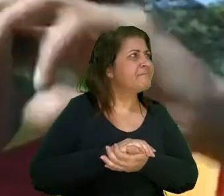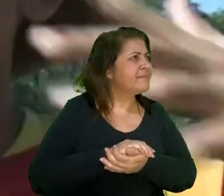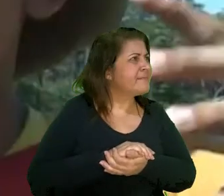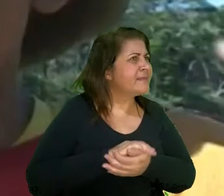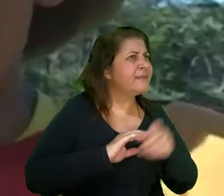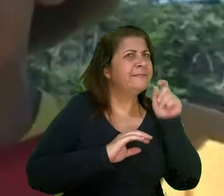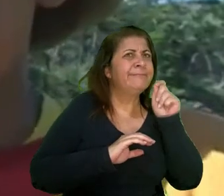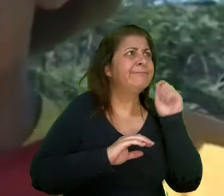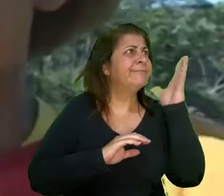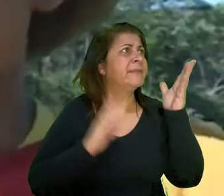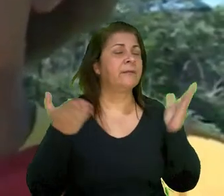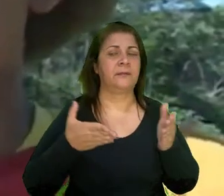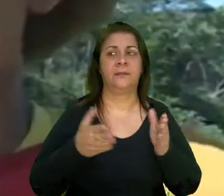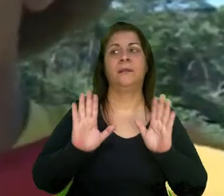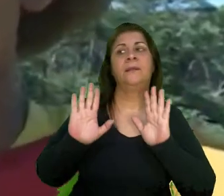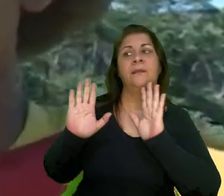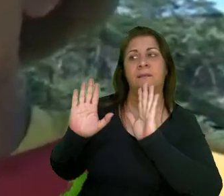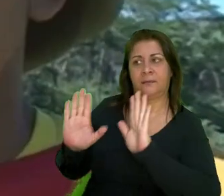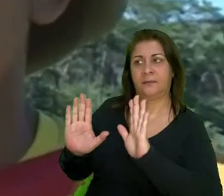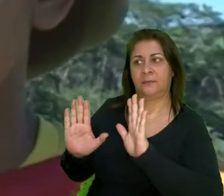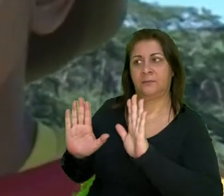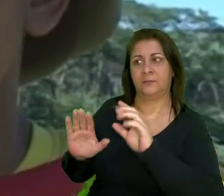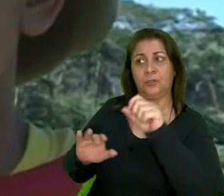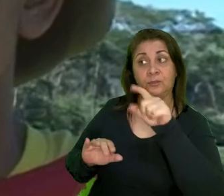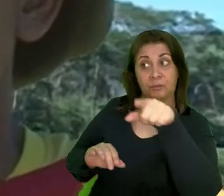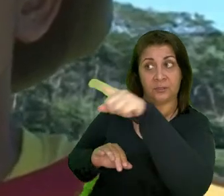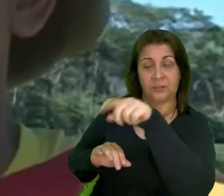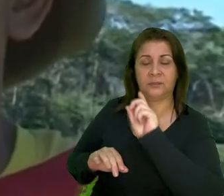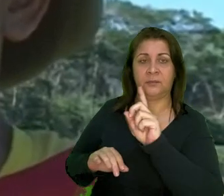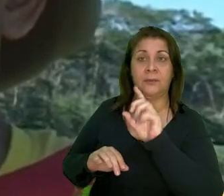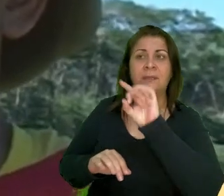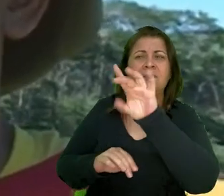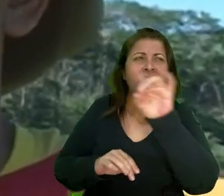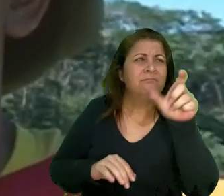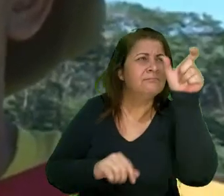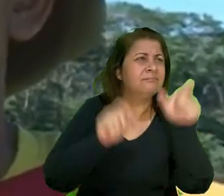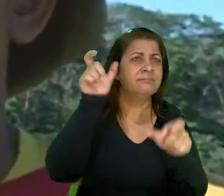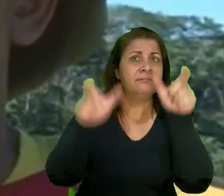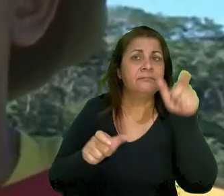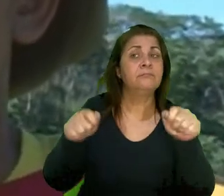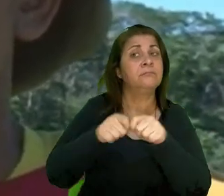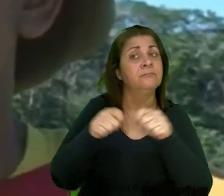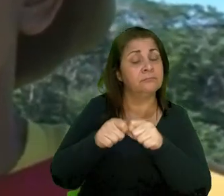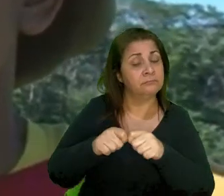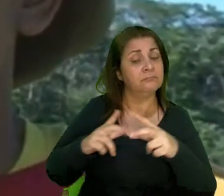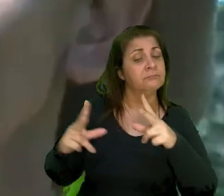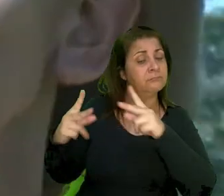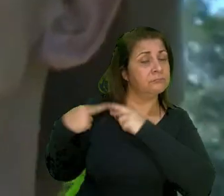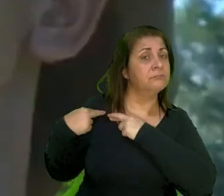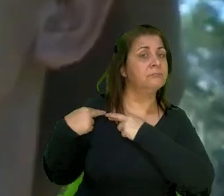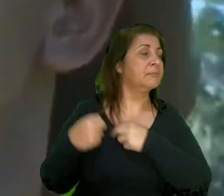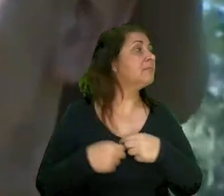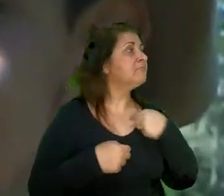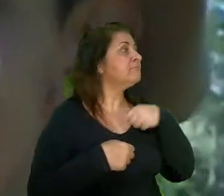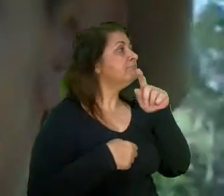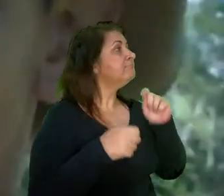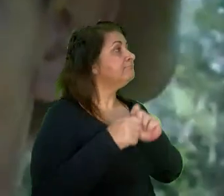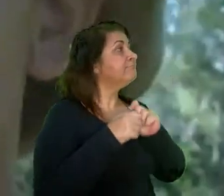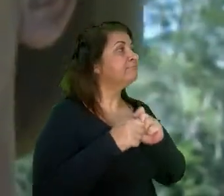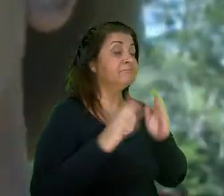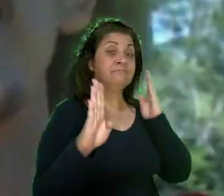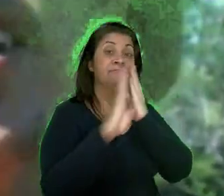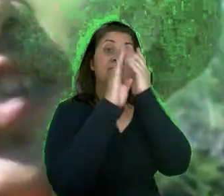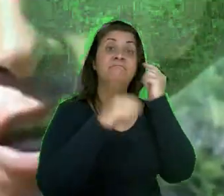Mas o que é agora? Mas não adianta só eles não Cada pessoa tem que fazer sua parte também E eu vou fazer